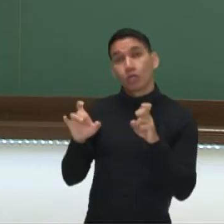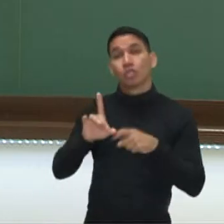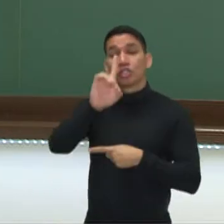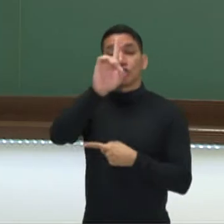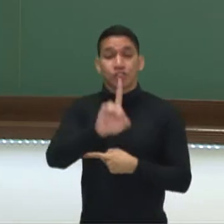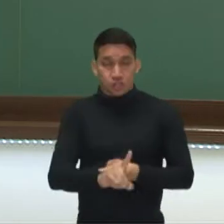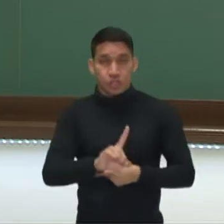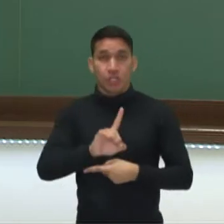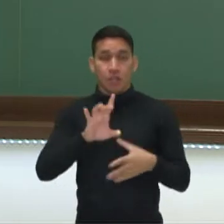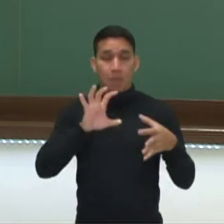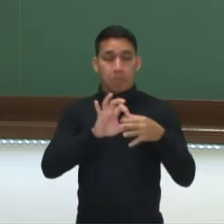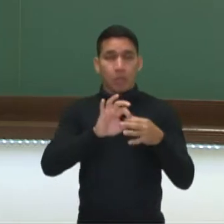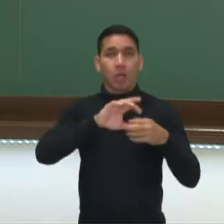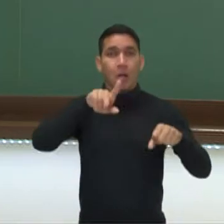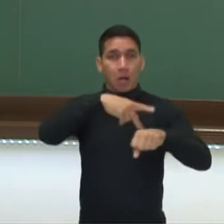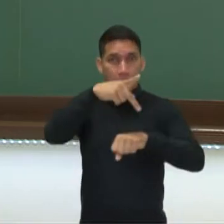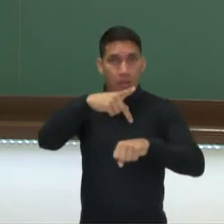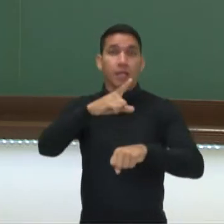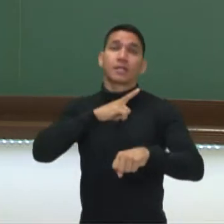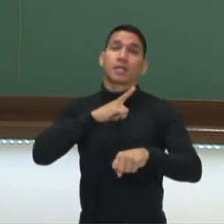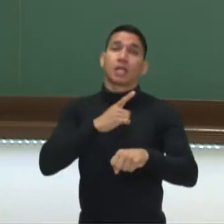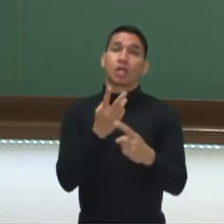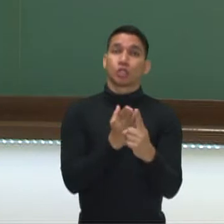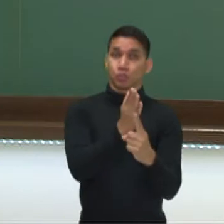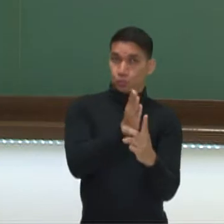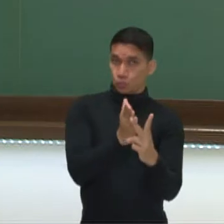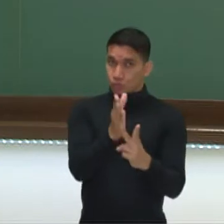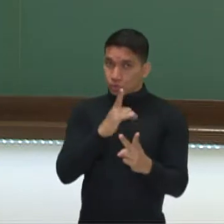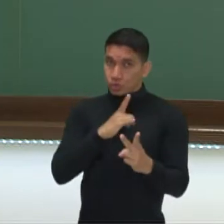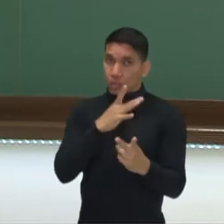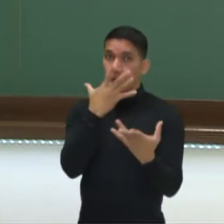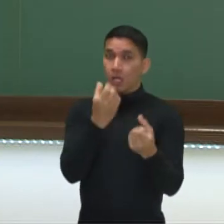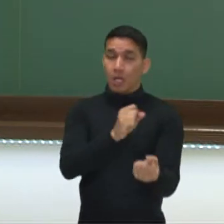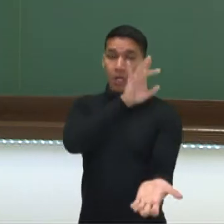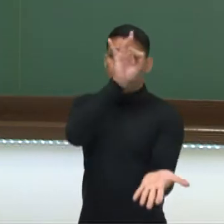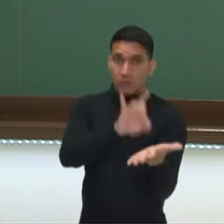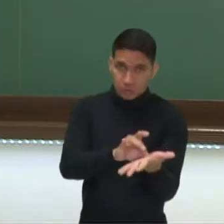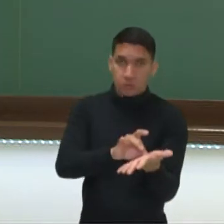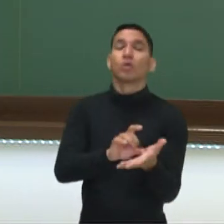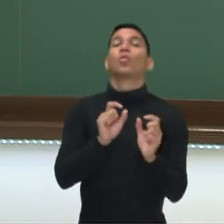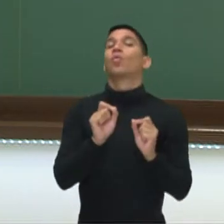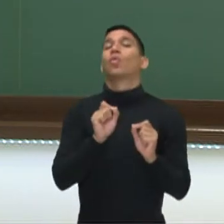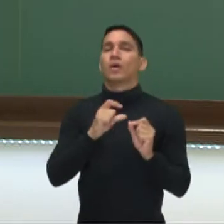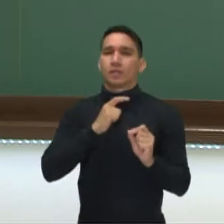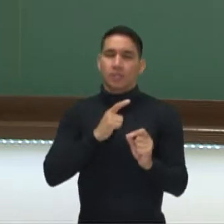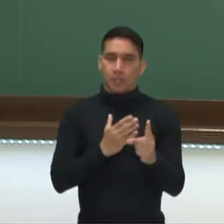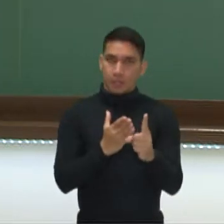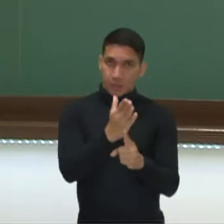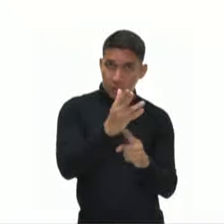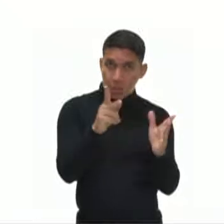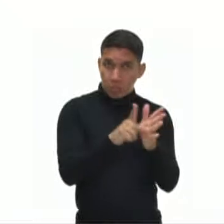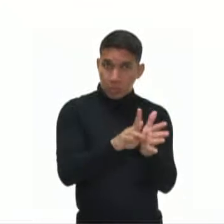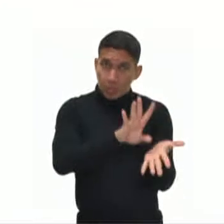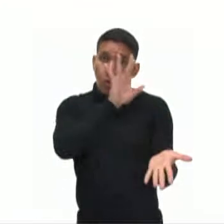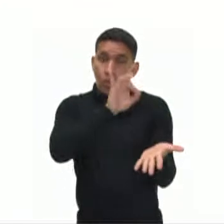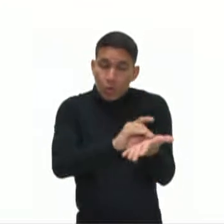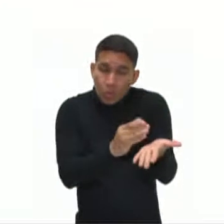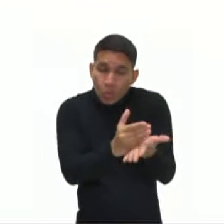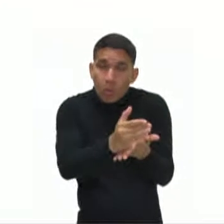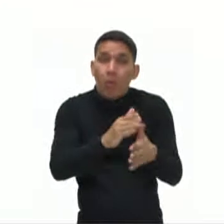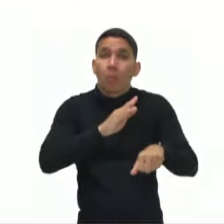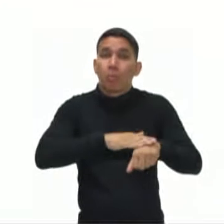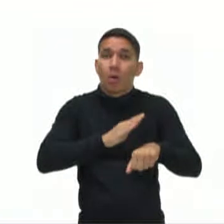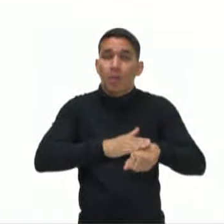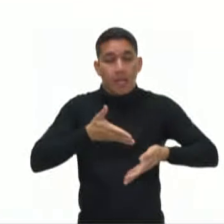à nacionalidade, né? Então, existem aí duas formas de se adquirir a nacionalidade. A nacionalidade originária, quando